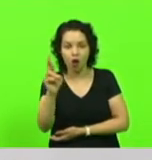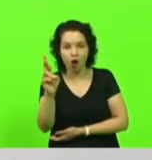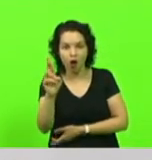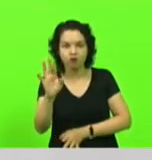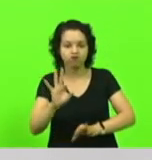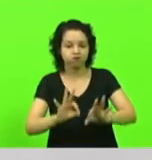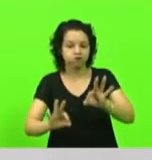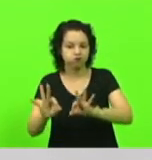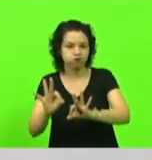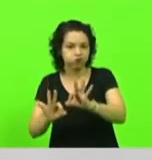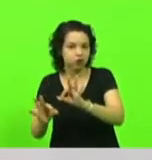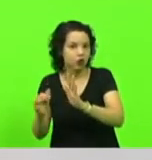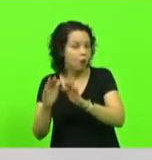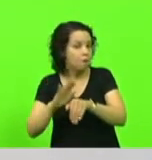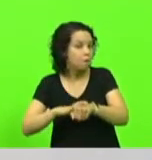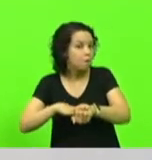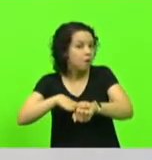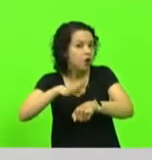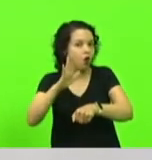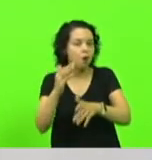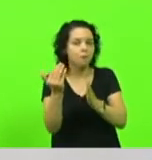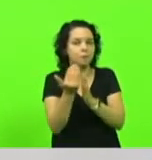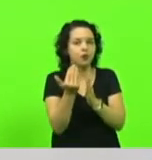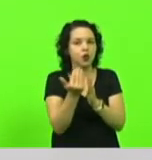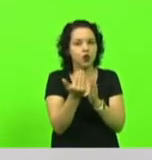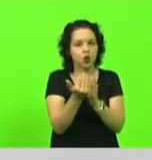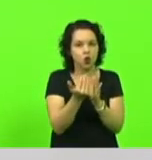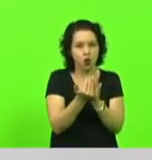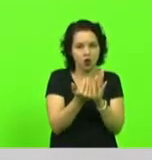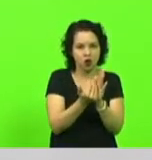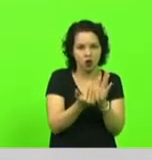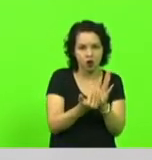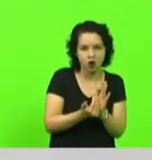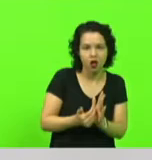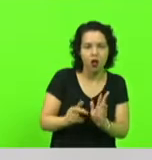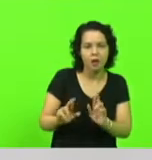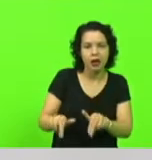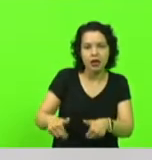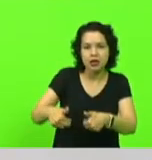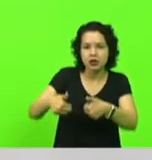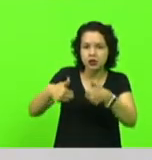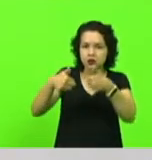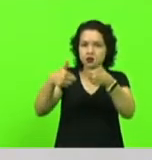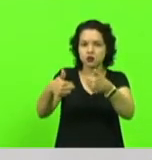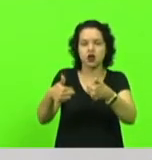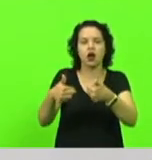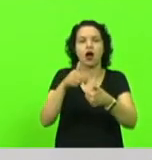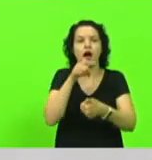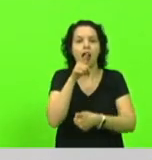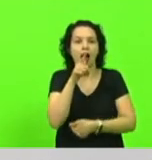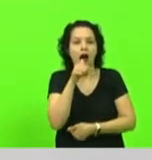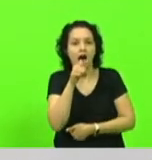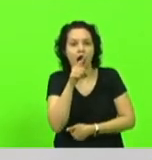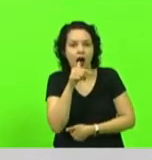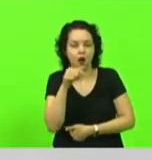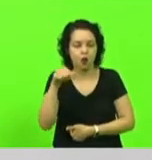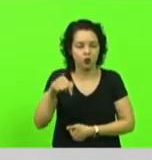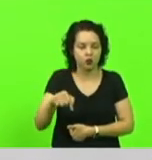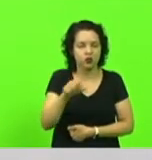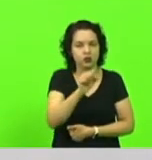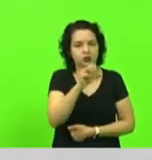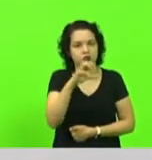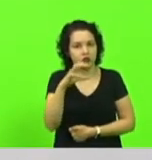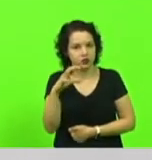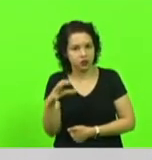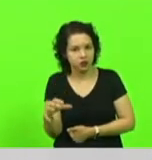maior programa de resiliência hídrica da história de Santa Catarina, onde os produtores, de